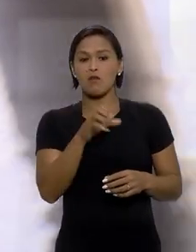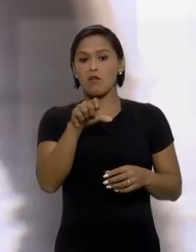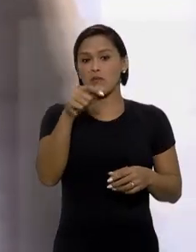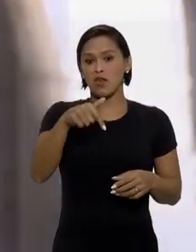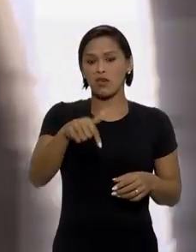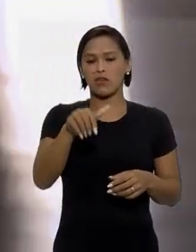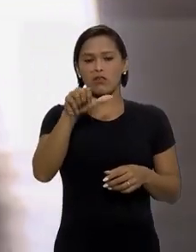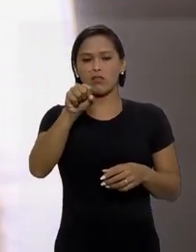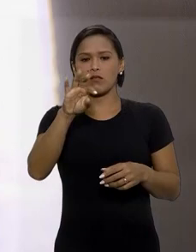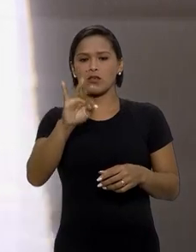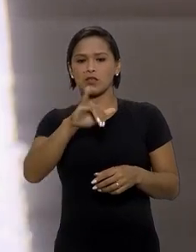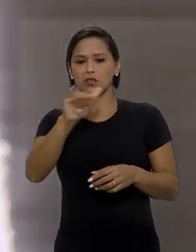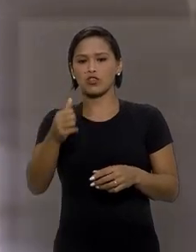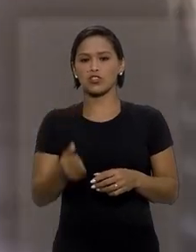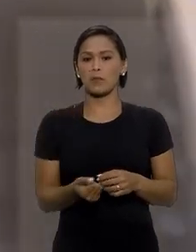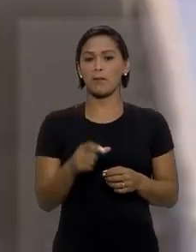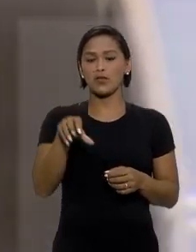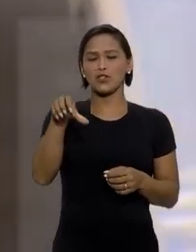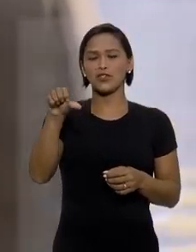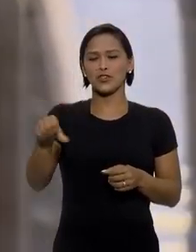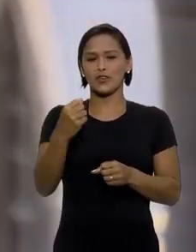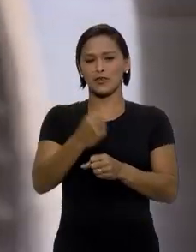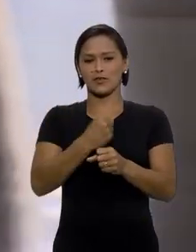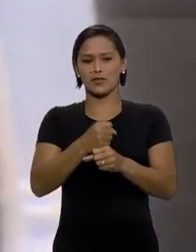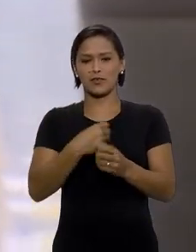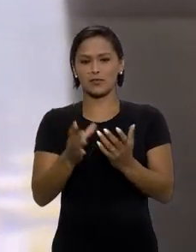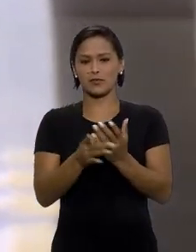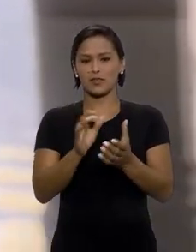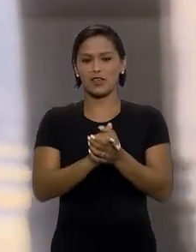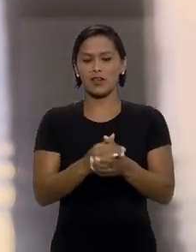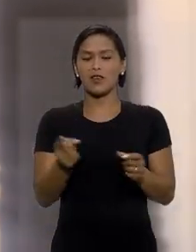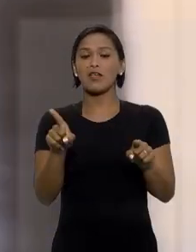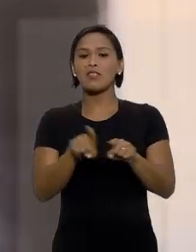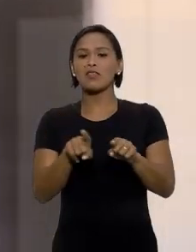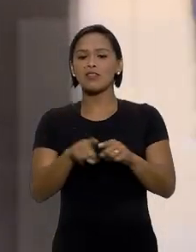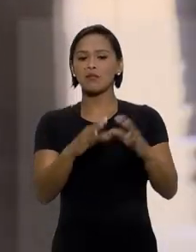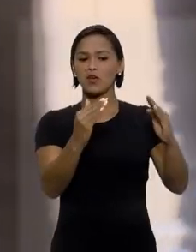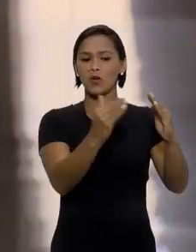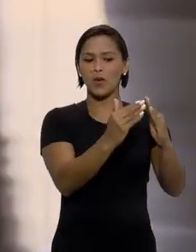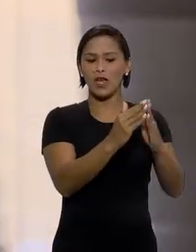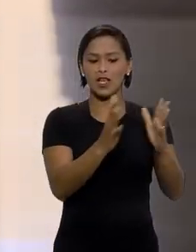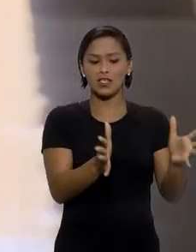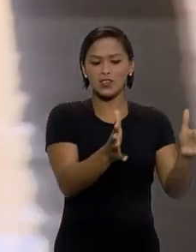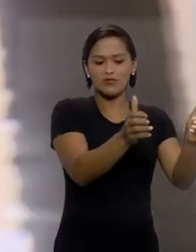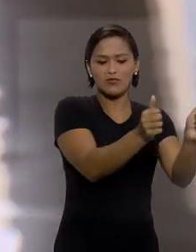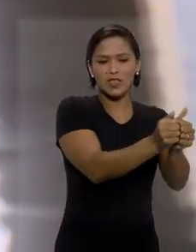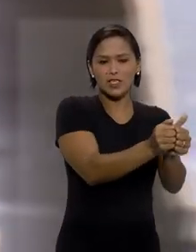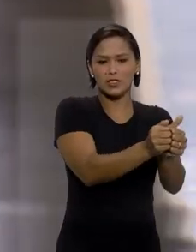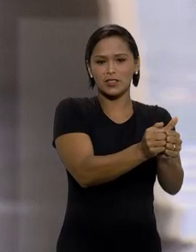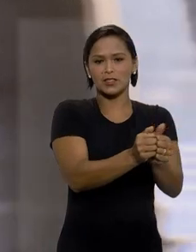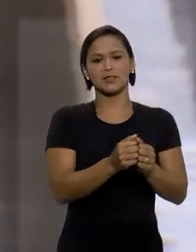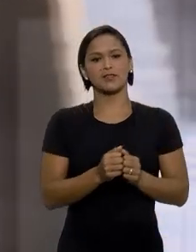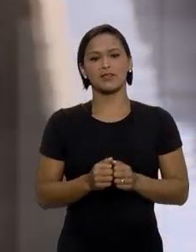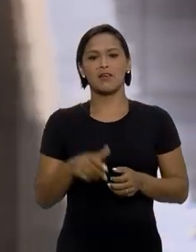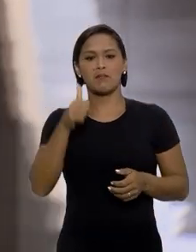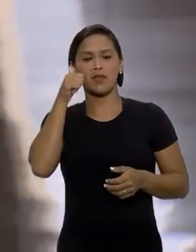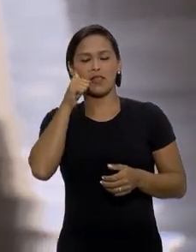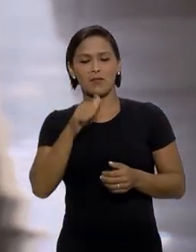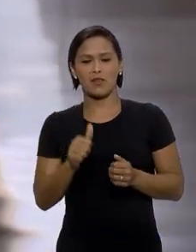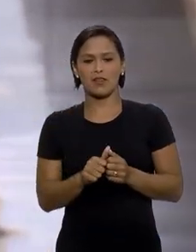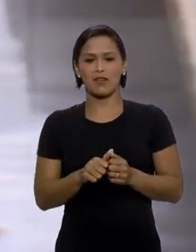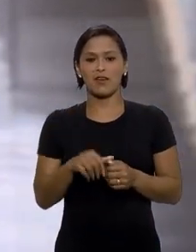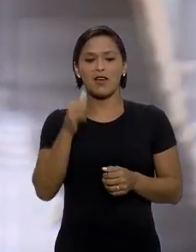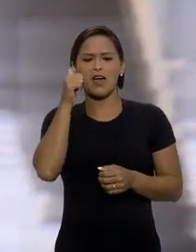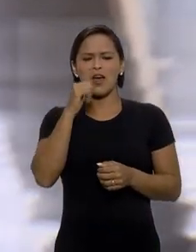homem pediu a dissolução de união estável depois de nove anos de convivência e também a partilha de um imóvel adquirido pela companheira durante